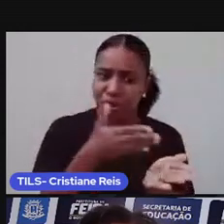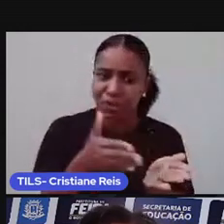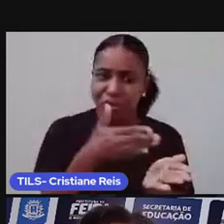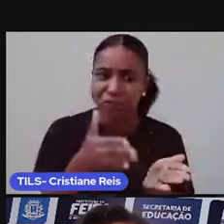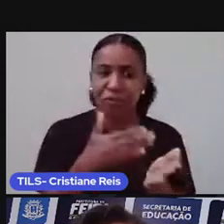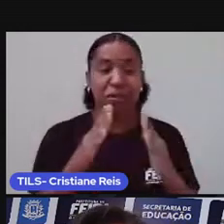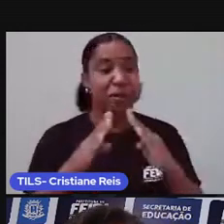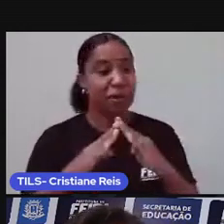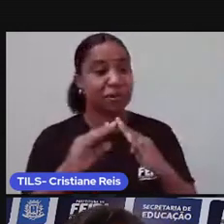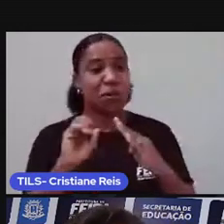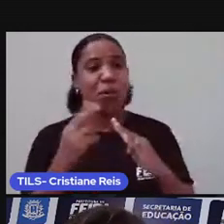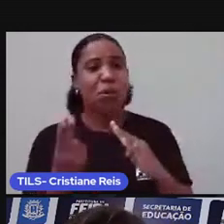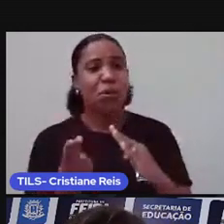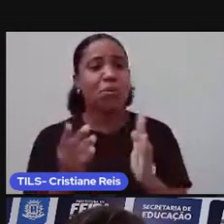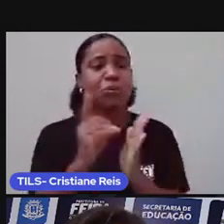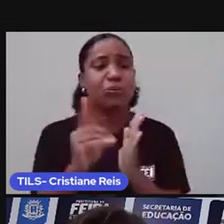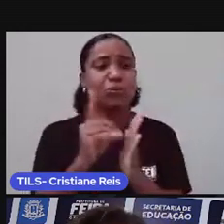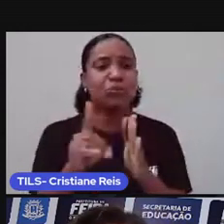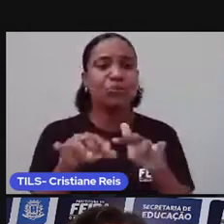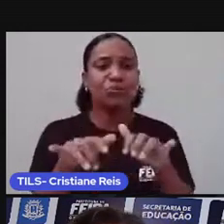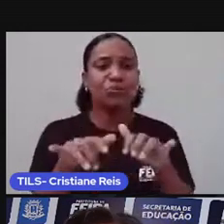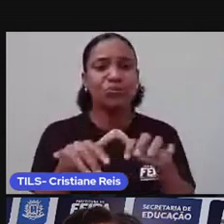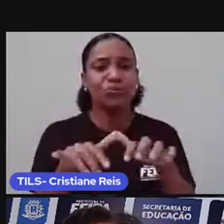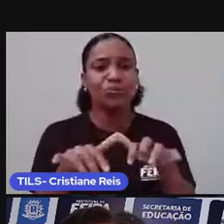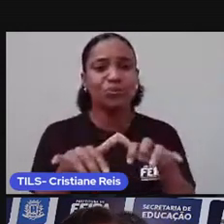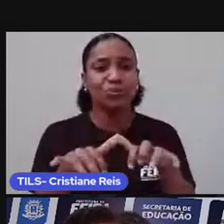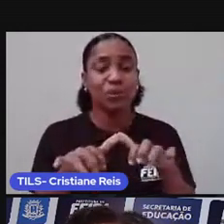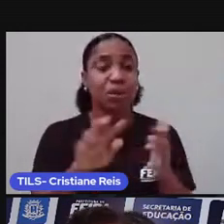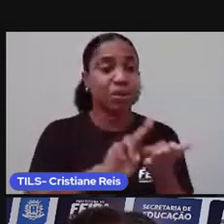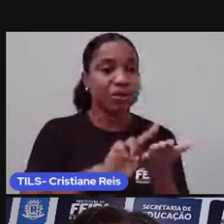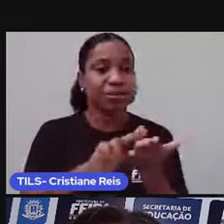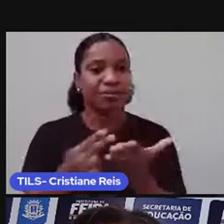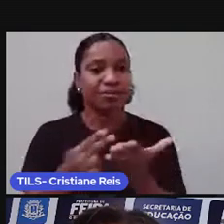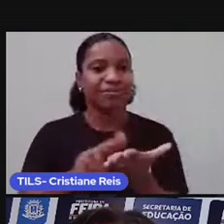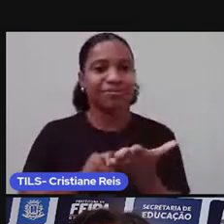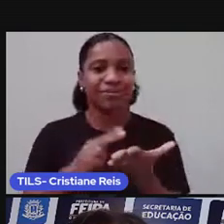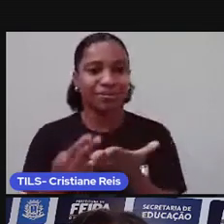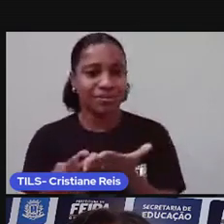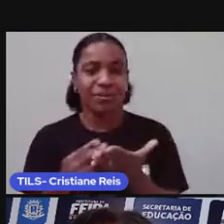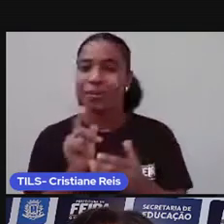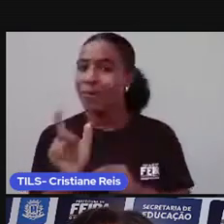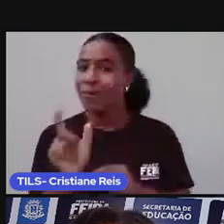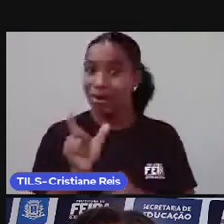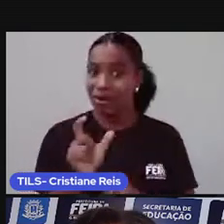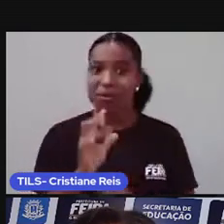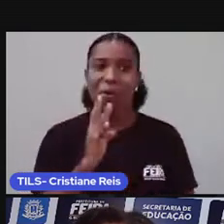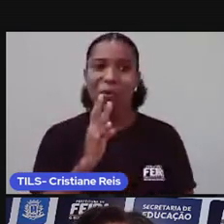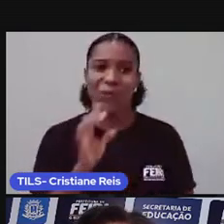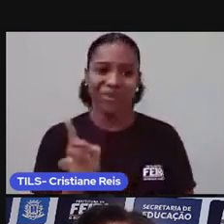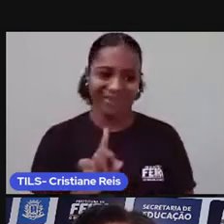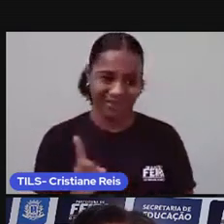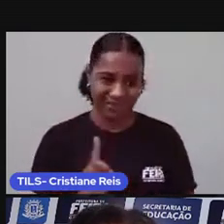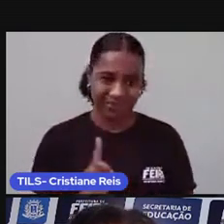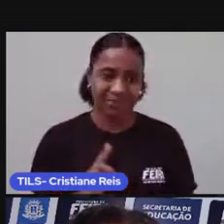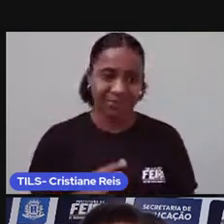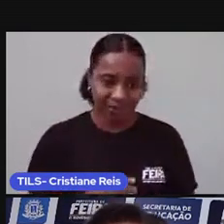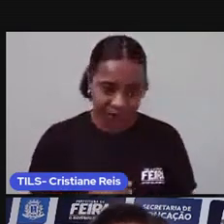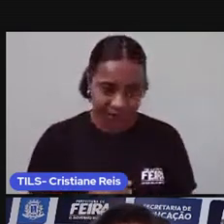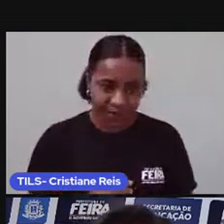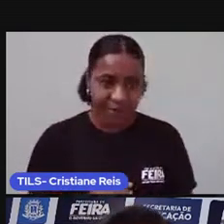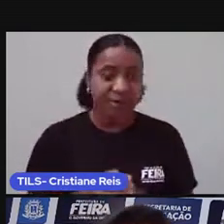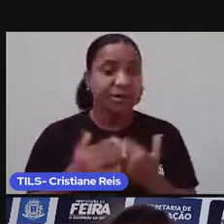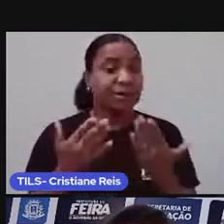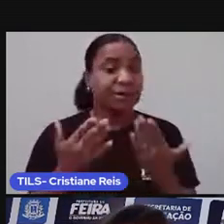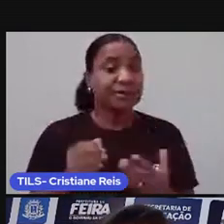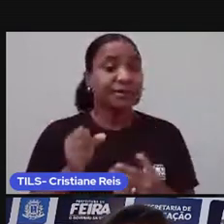casa, ou um dicionário online, aquelas palavras que ainda você não conhece. Principalmente se